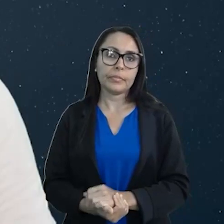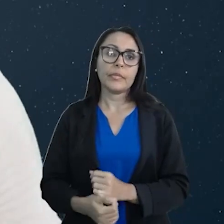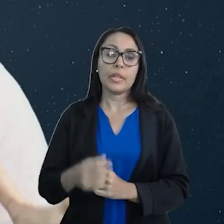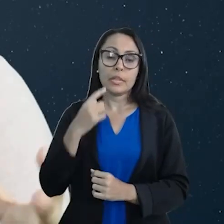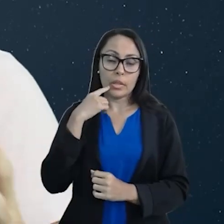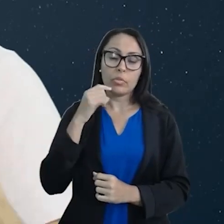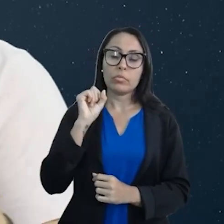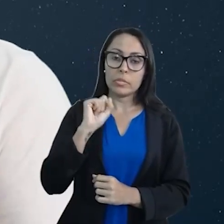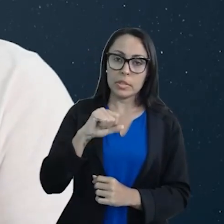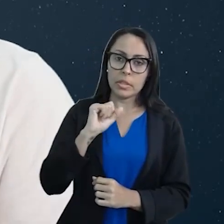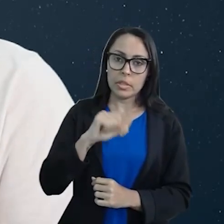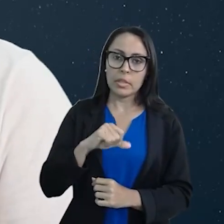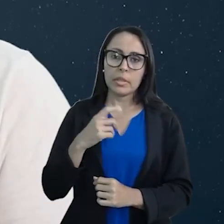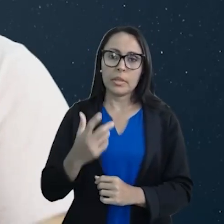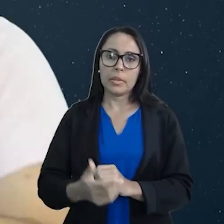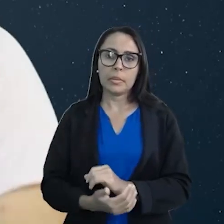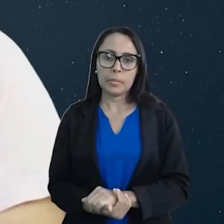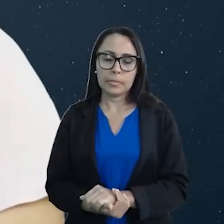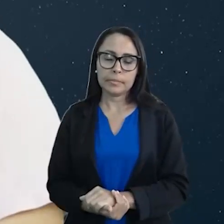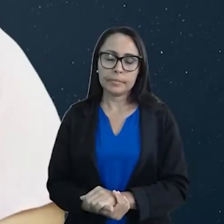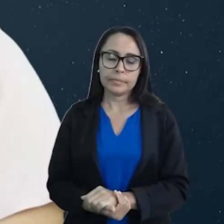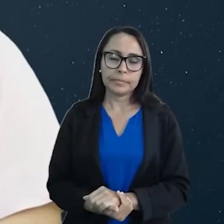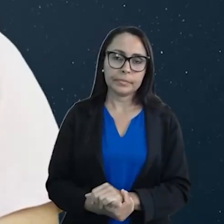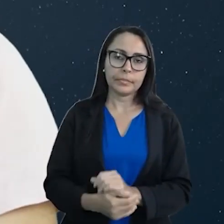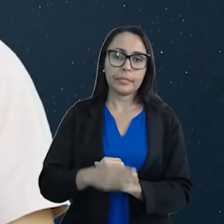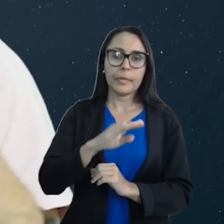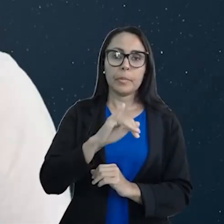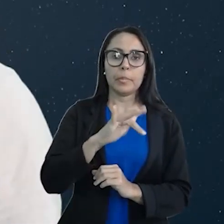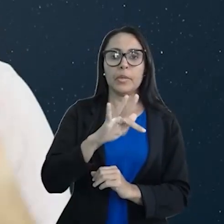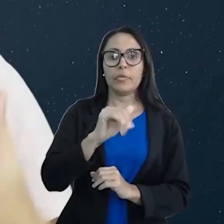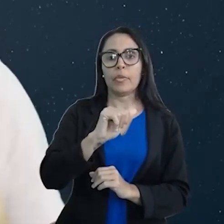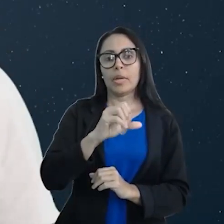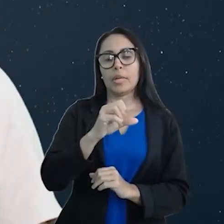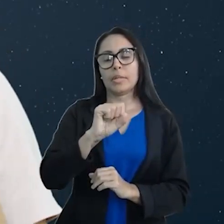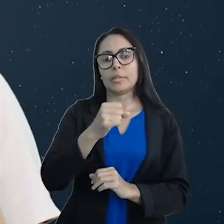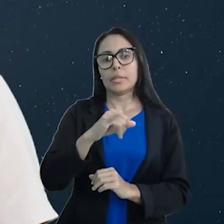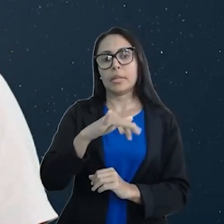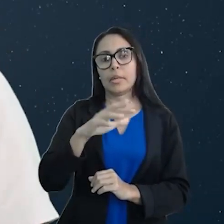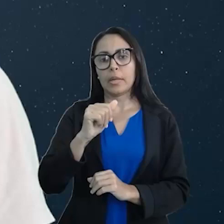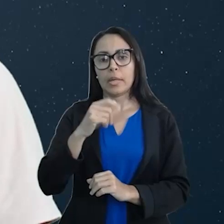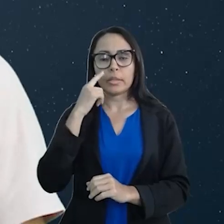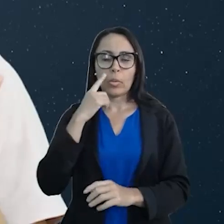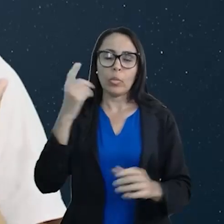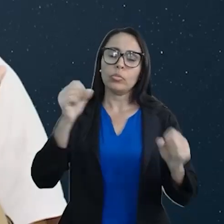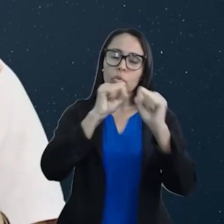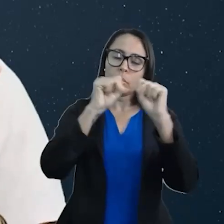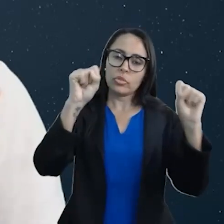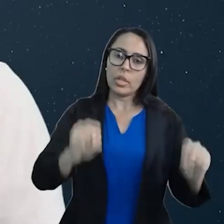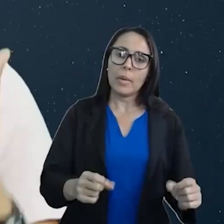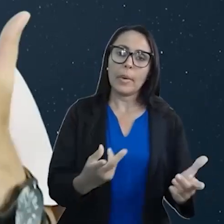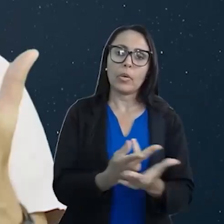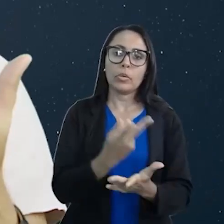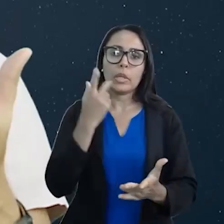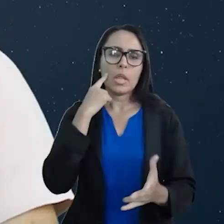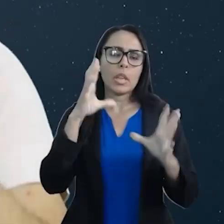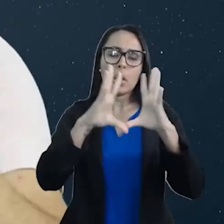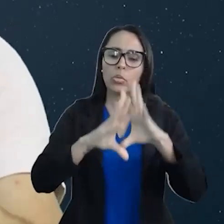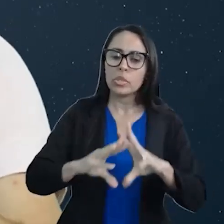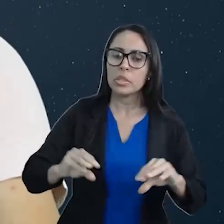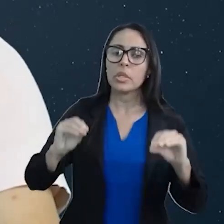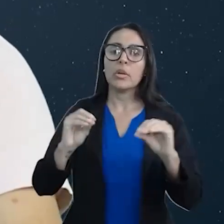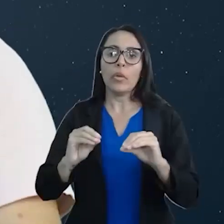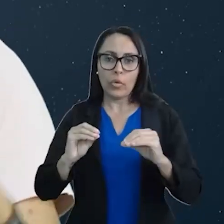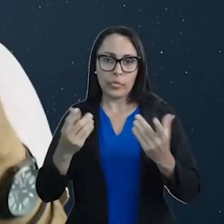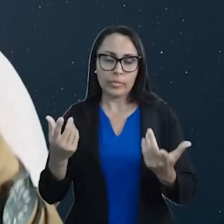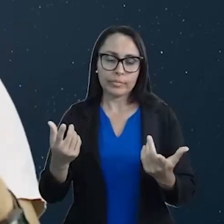se mistura sim. É uma mistura heterogênea. Bifásica. O que acontece ali naquele sistema é que eles não se dissolvem.